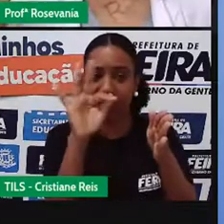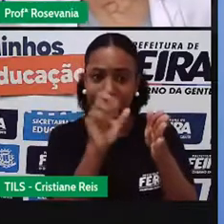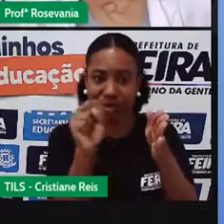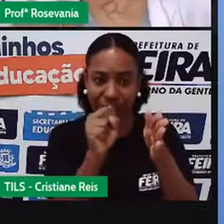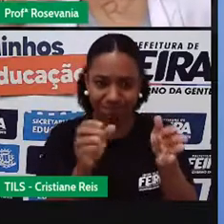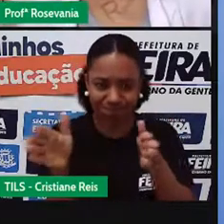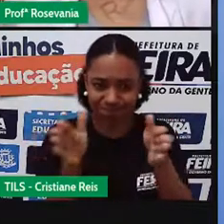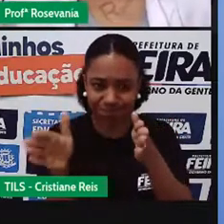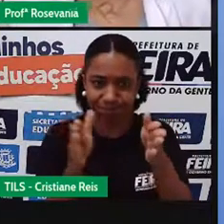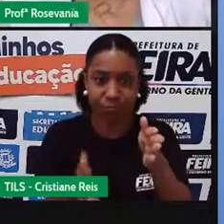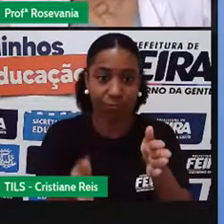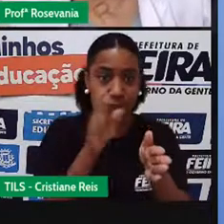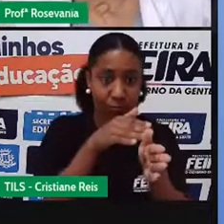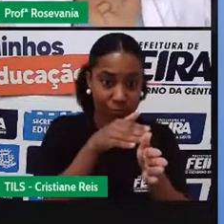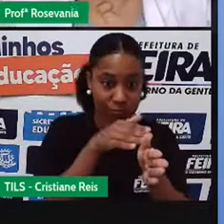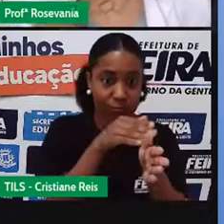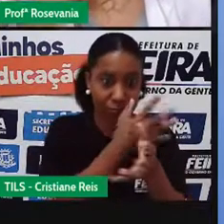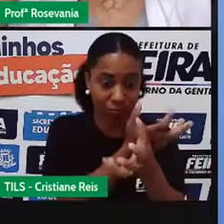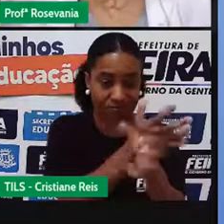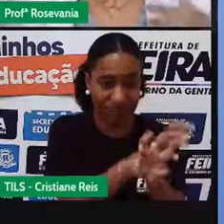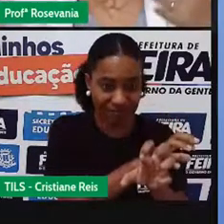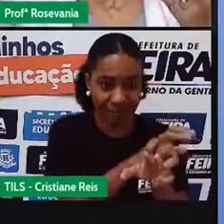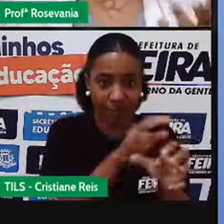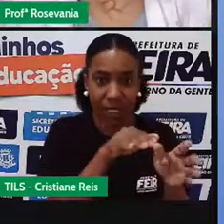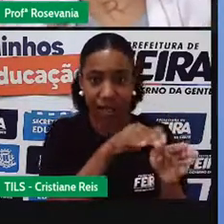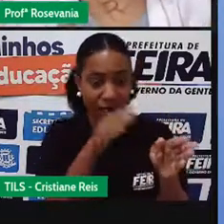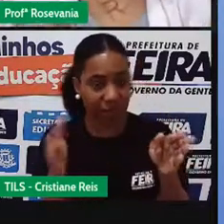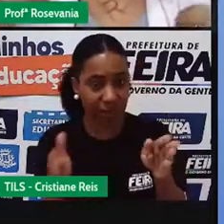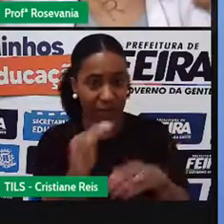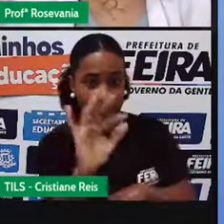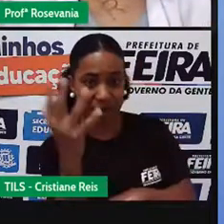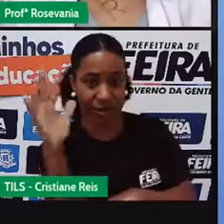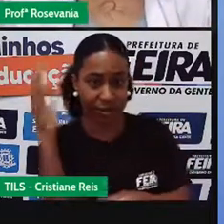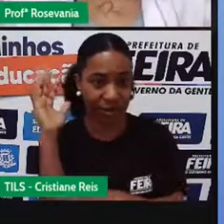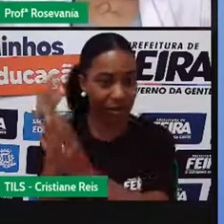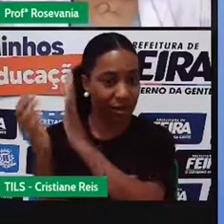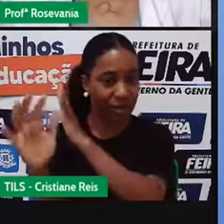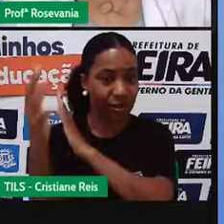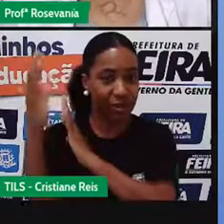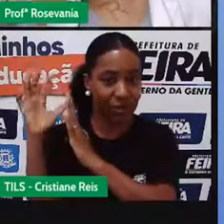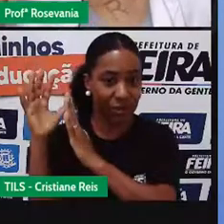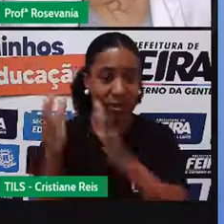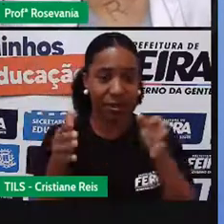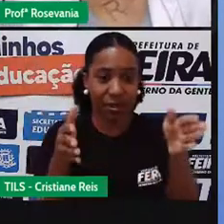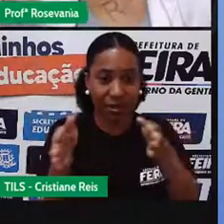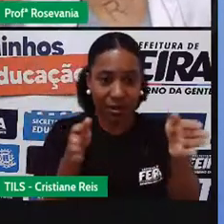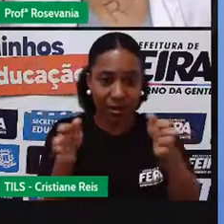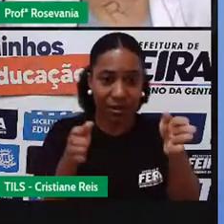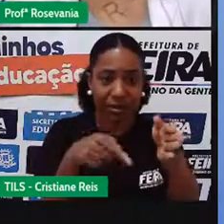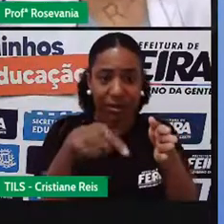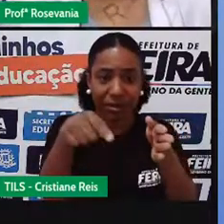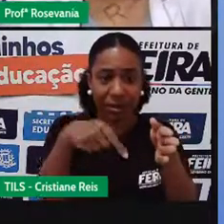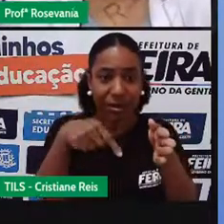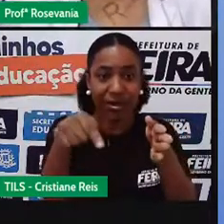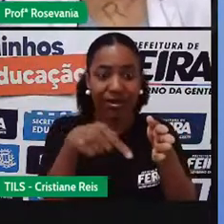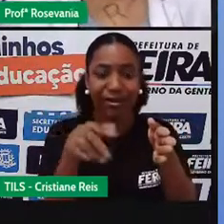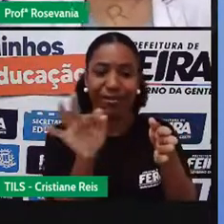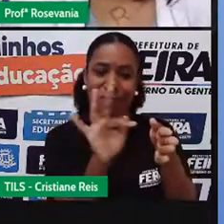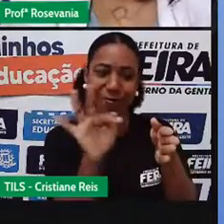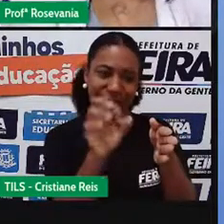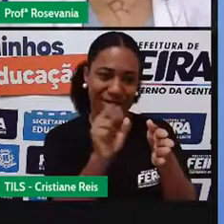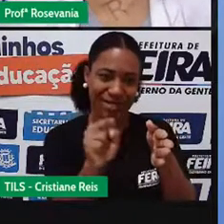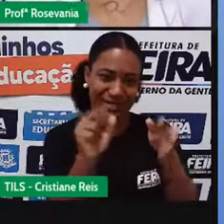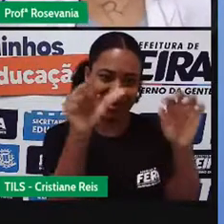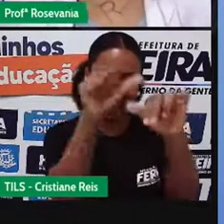Dependendo do lado que você esteja de Feira de Santana, você vai ter uma vegetação um pouquinho mais abundante, né? Voltada para a característica até